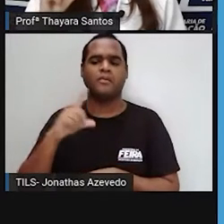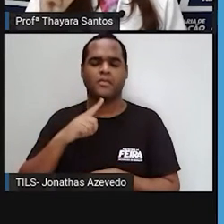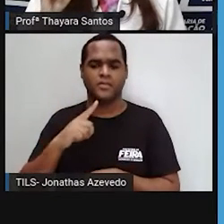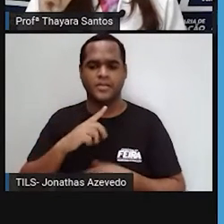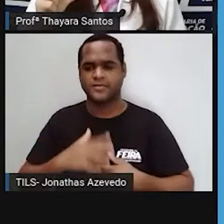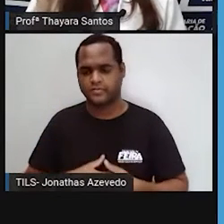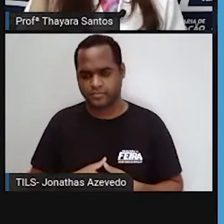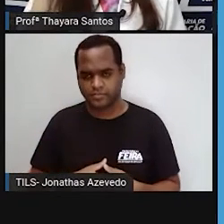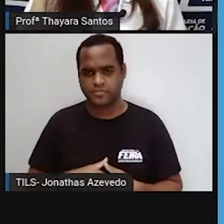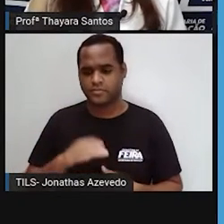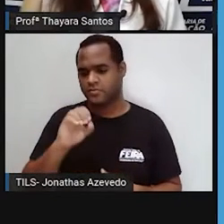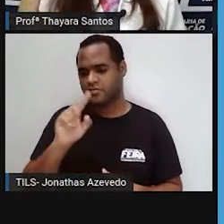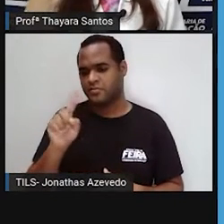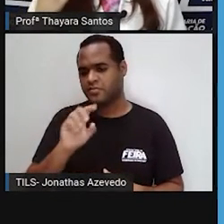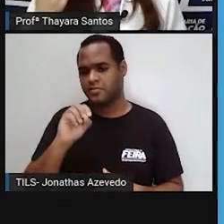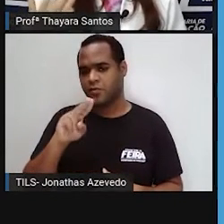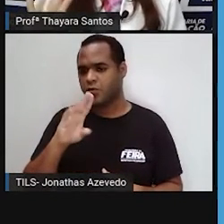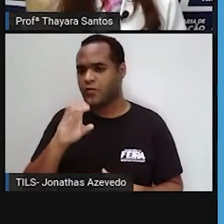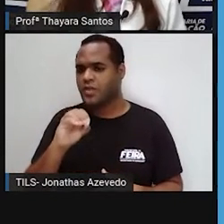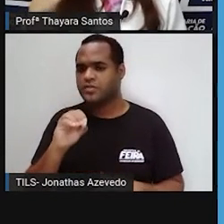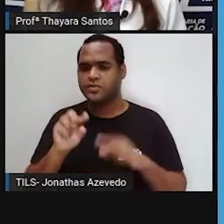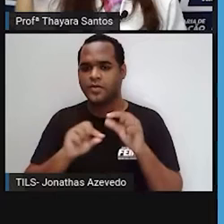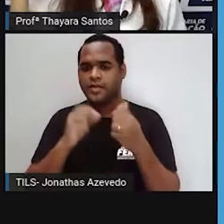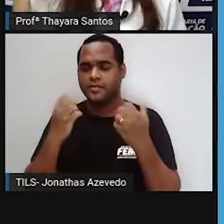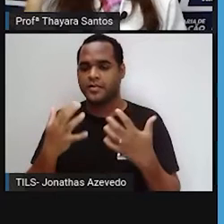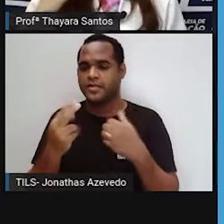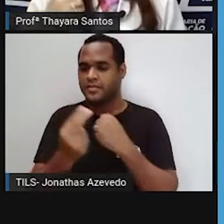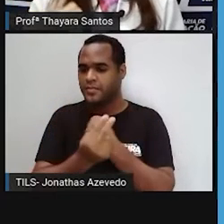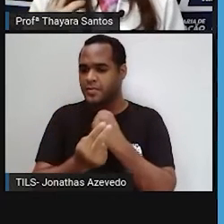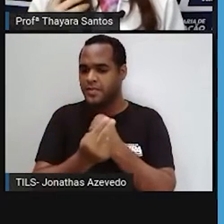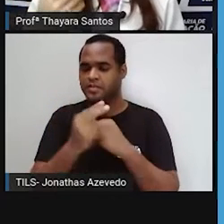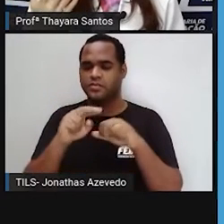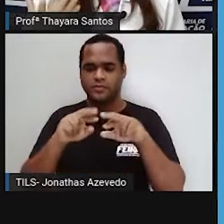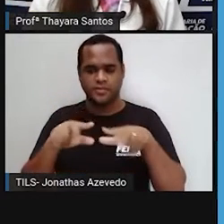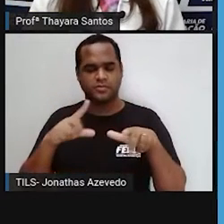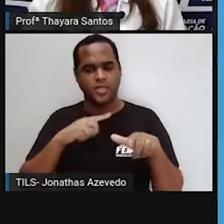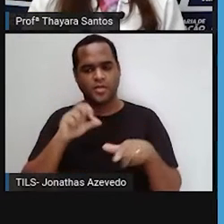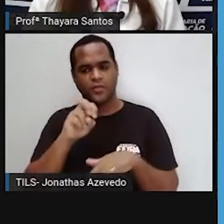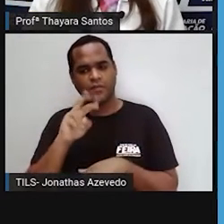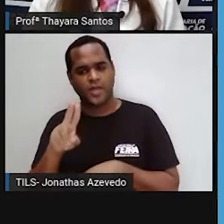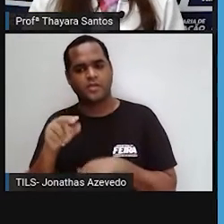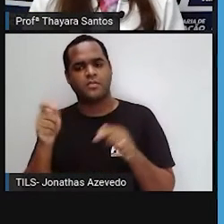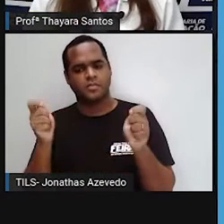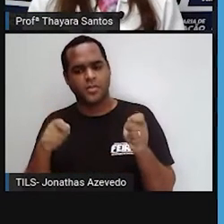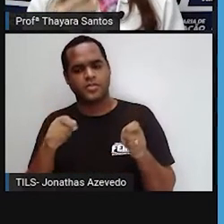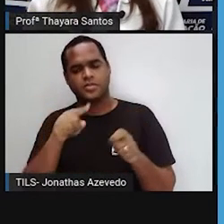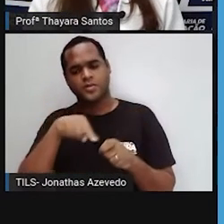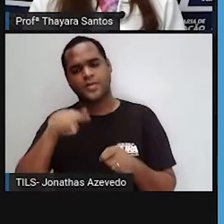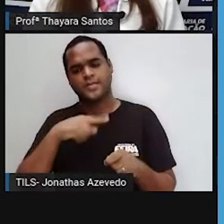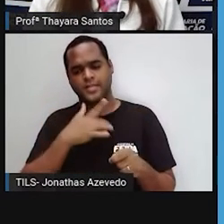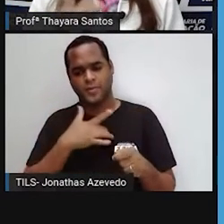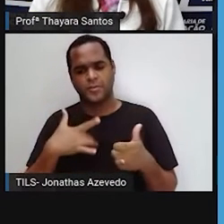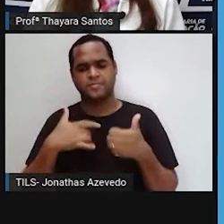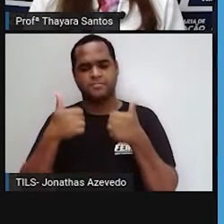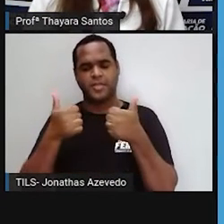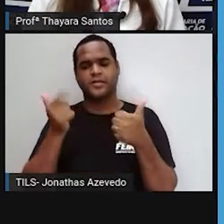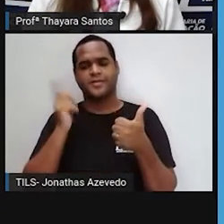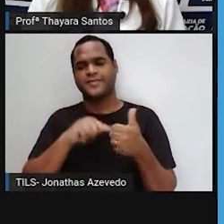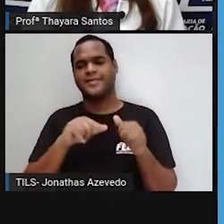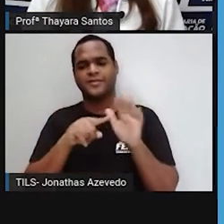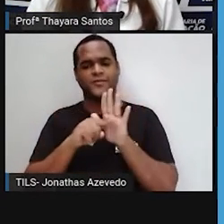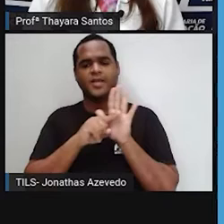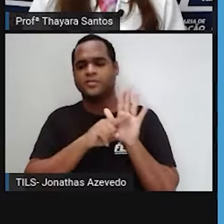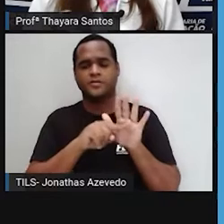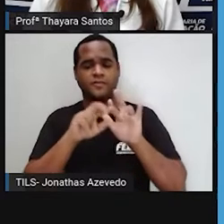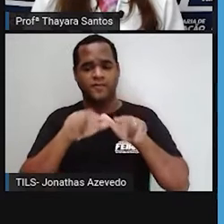Essa camada de ozônio, que ela nos protege, inclusive, contra a radiação ultravioleta, que é uma radiação nociva para a gente. Vocês já devem ter visto em vários raios comerciais aí de